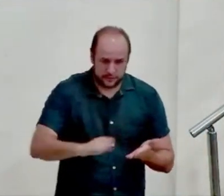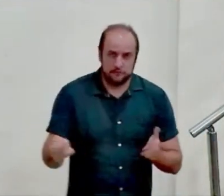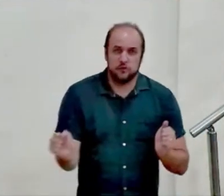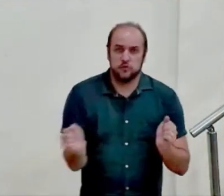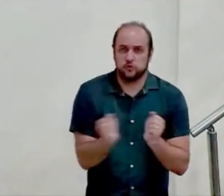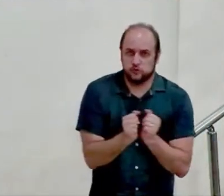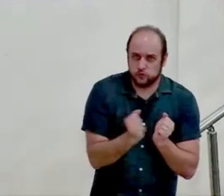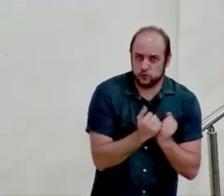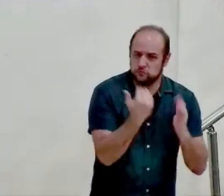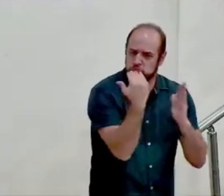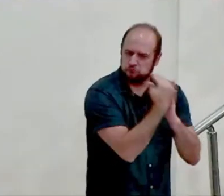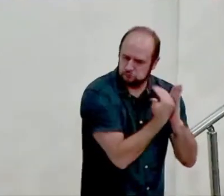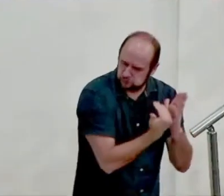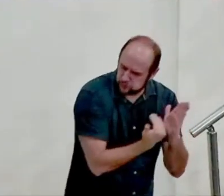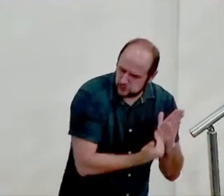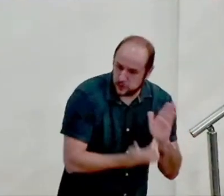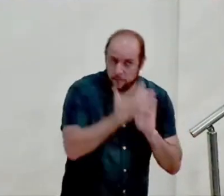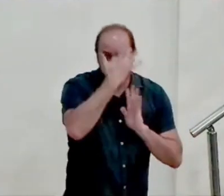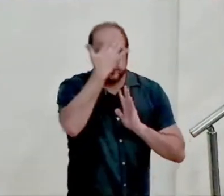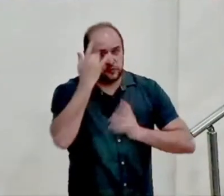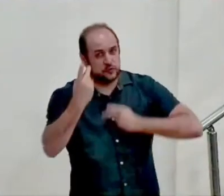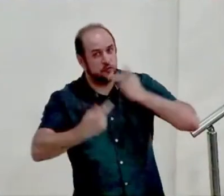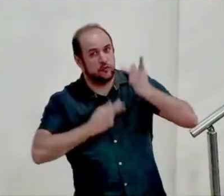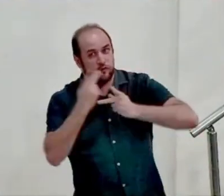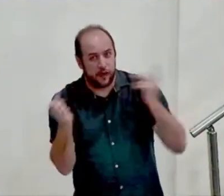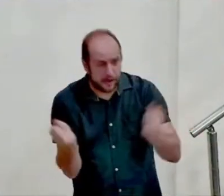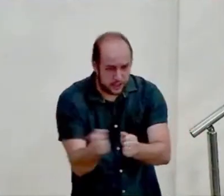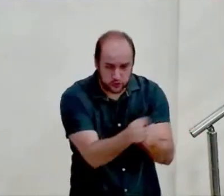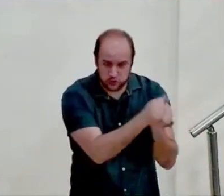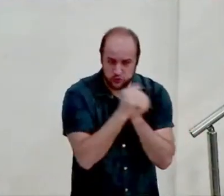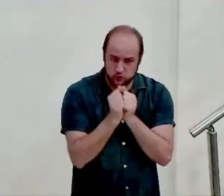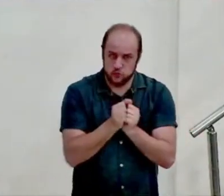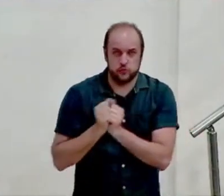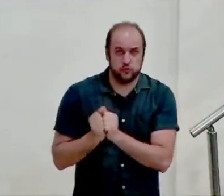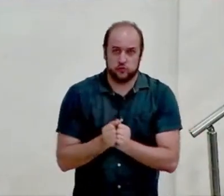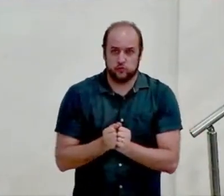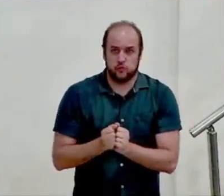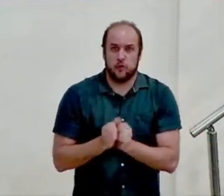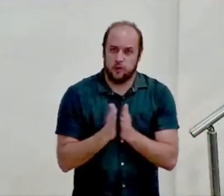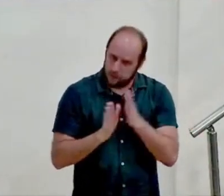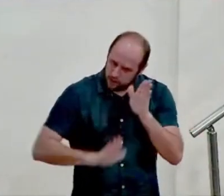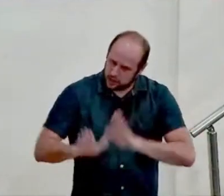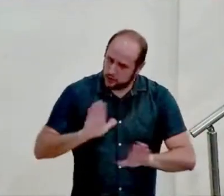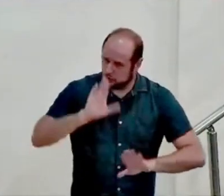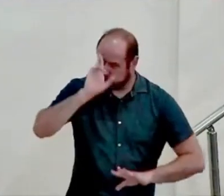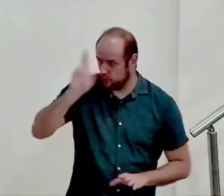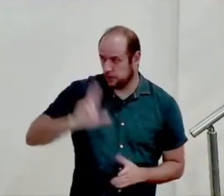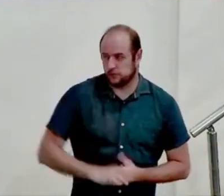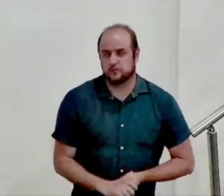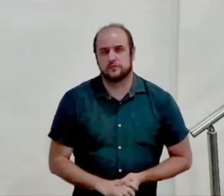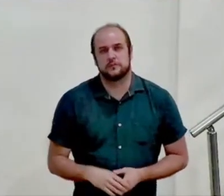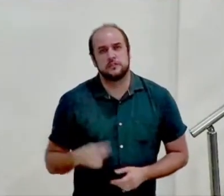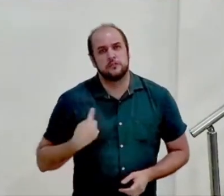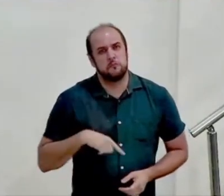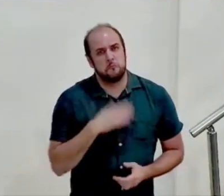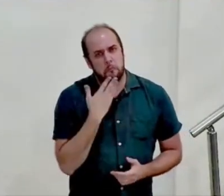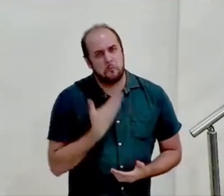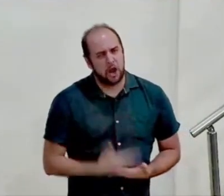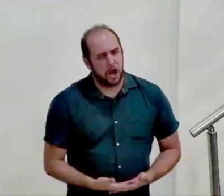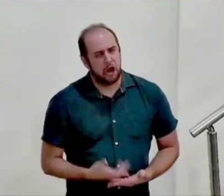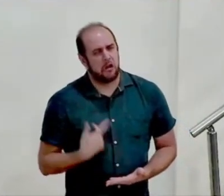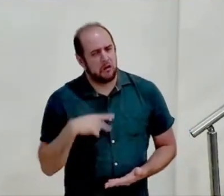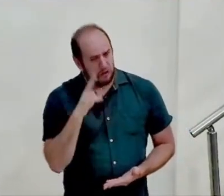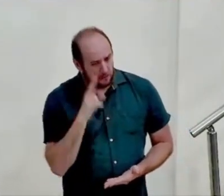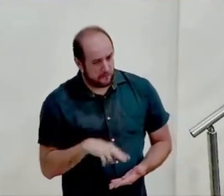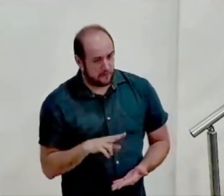que as pessoas recitariam enquanto iam adorar ao Senhor. E é surpreendente nós olharmos e